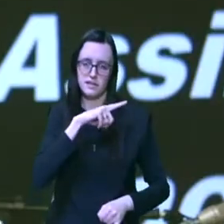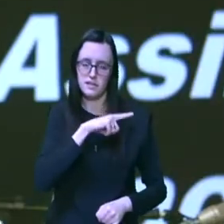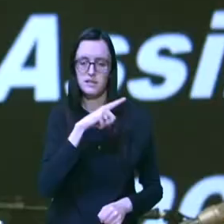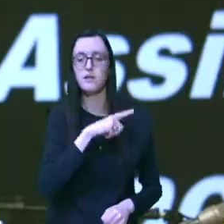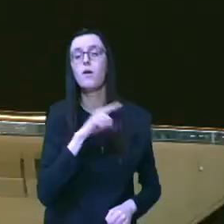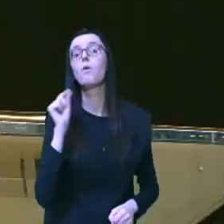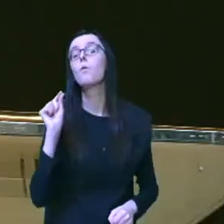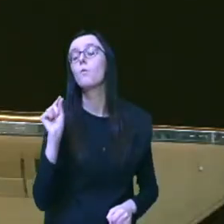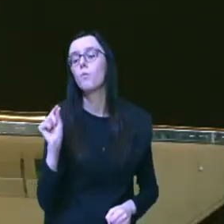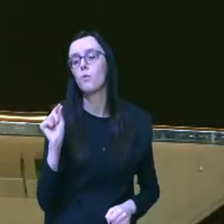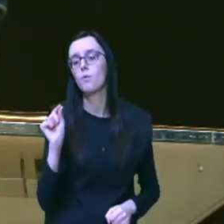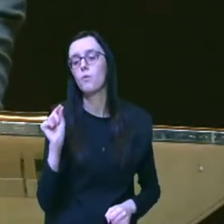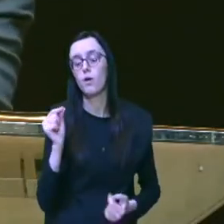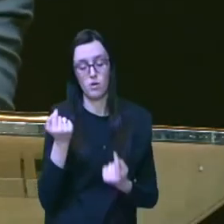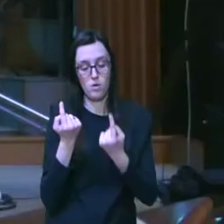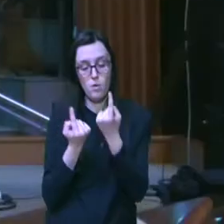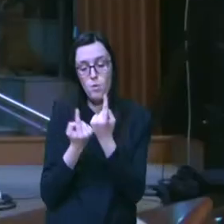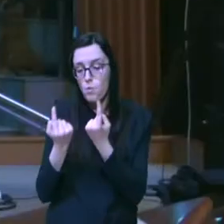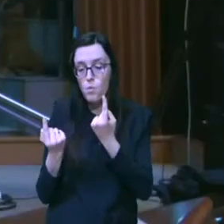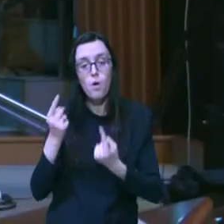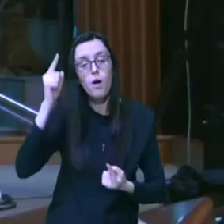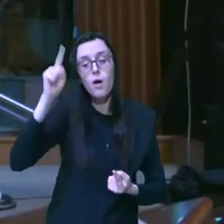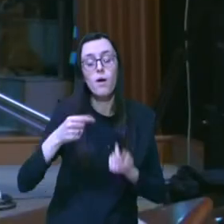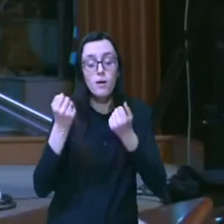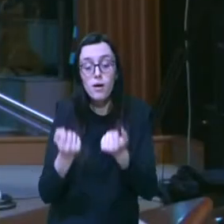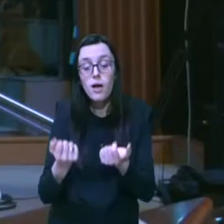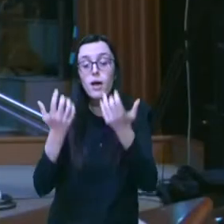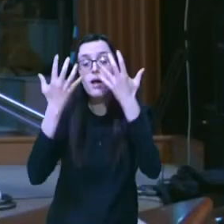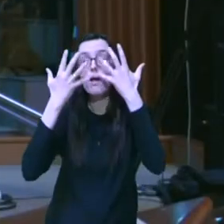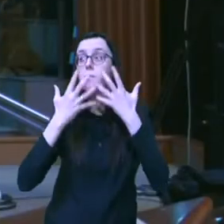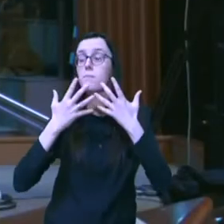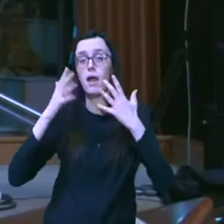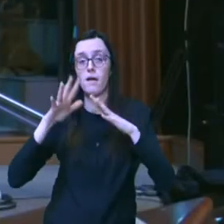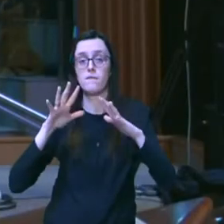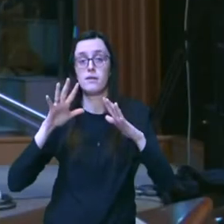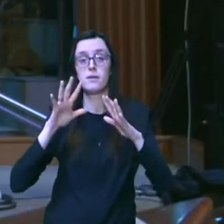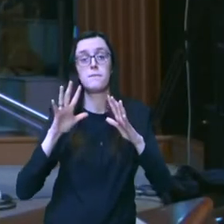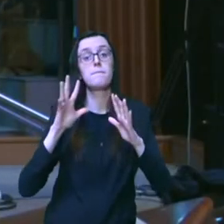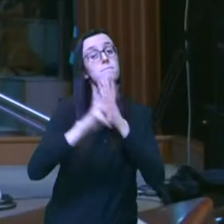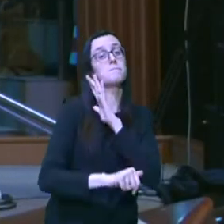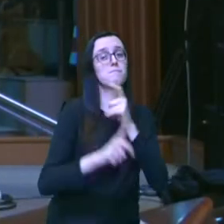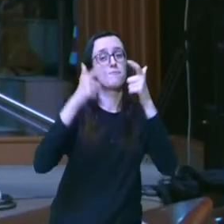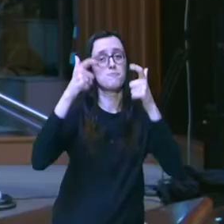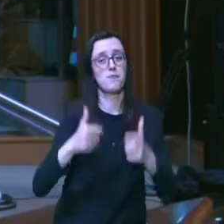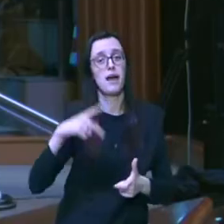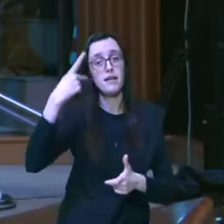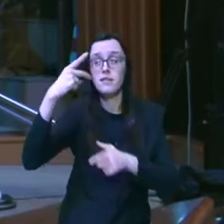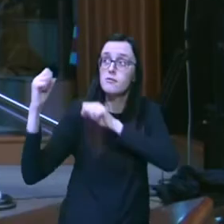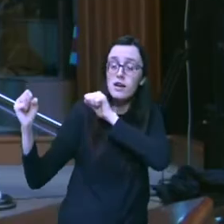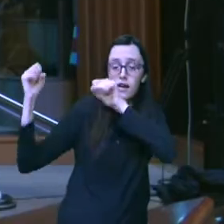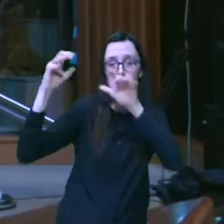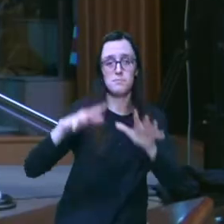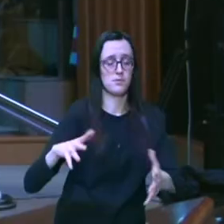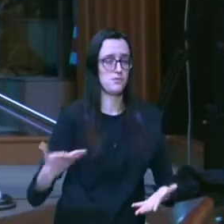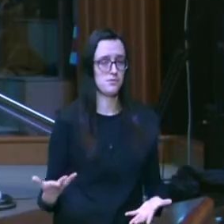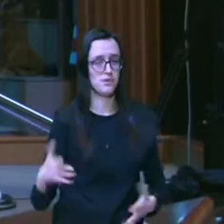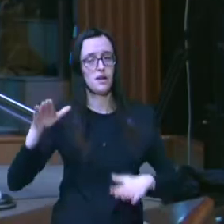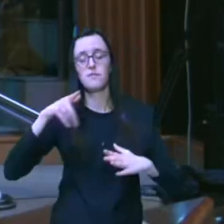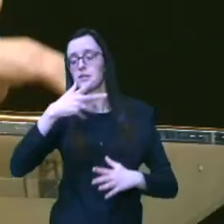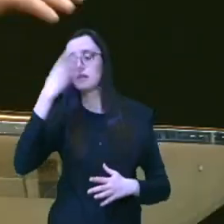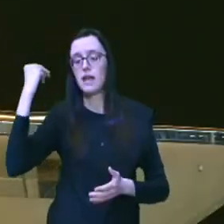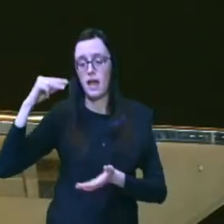dizendo quais tem sido as bênçãos que tem ocupado o lugar do abençoador quais tem sido os